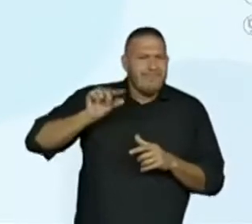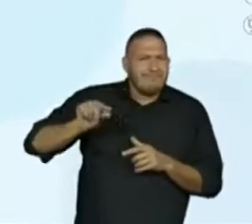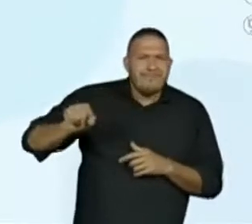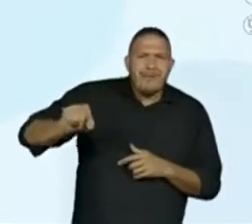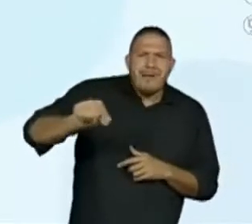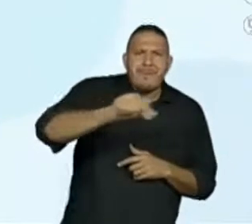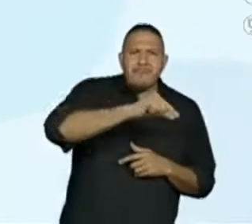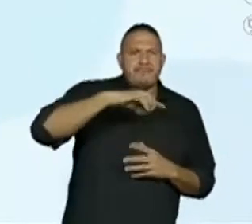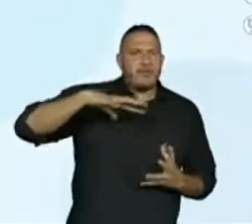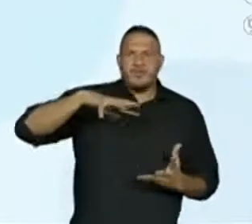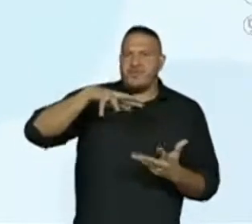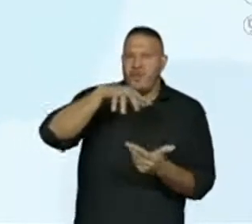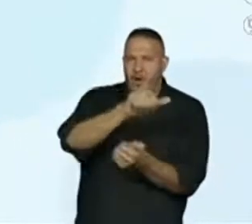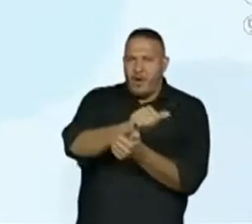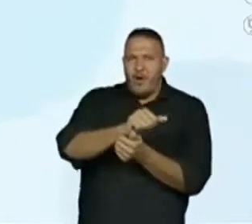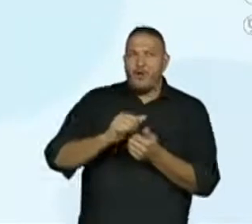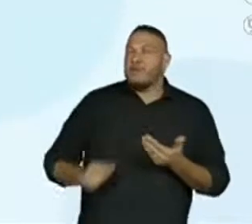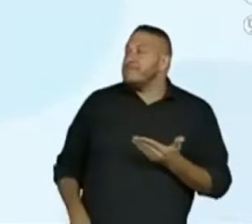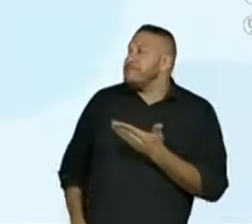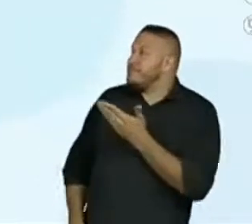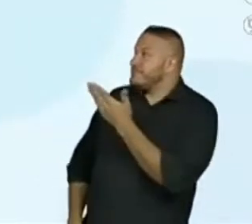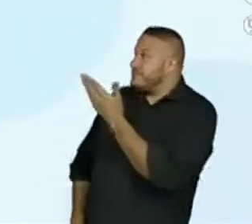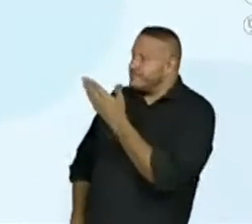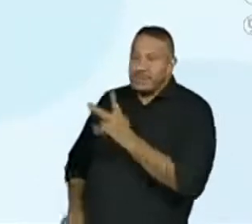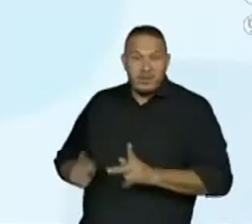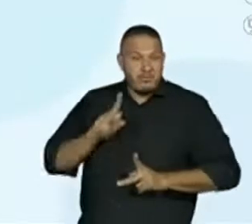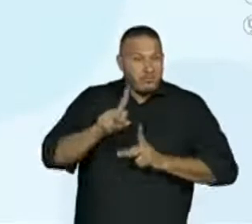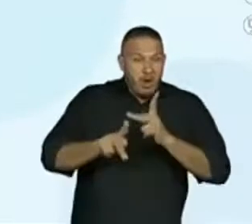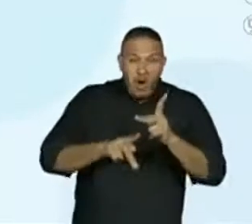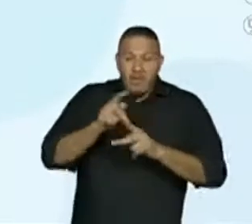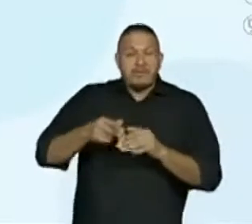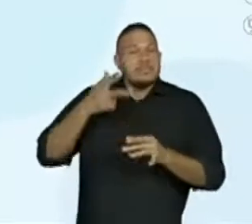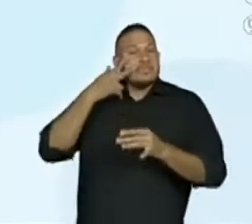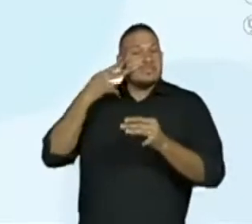Então, eu vou destacar os povos indígenas de todo o mundo.